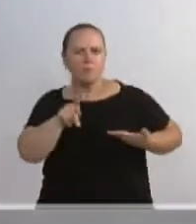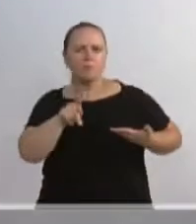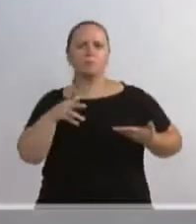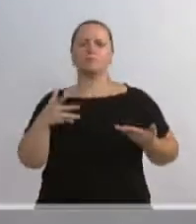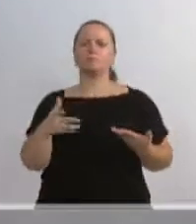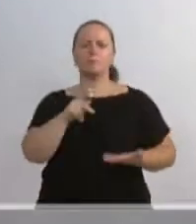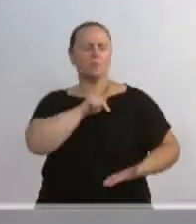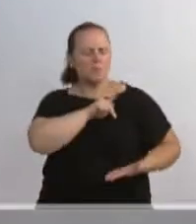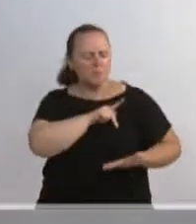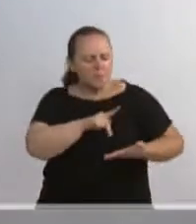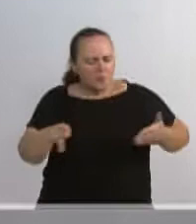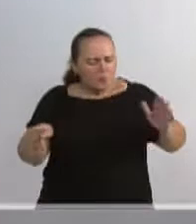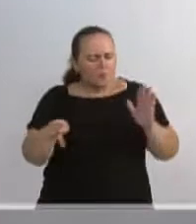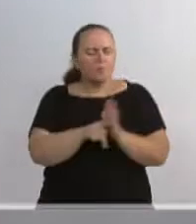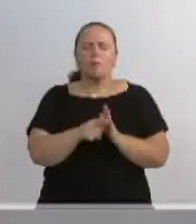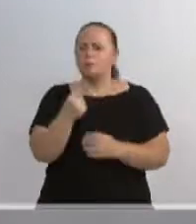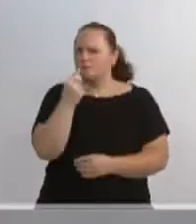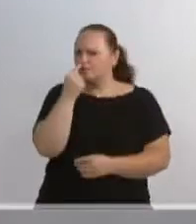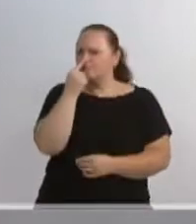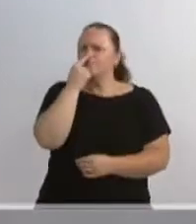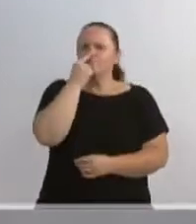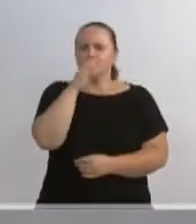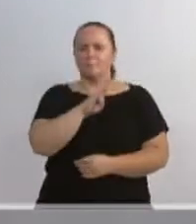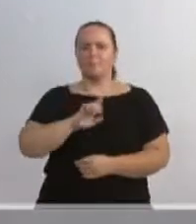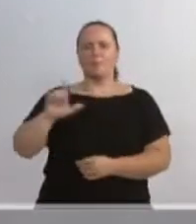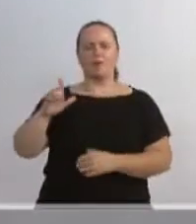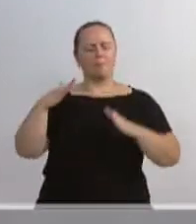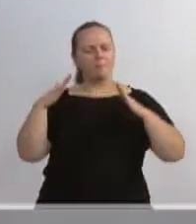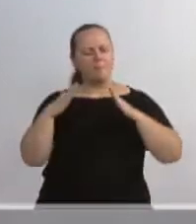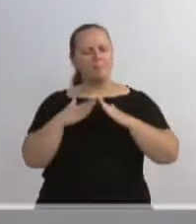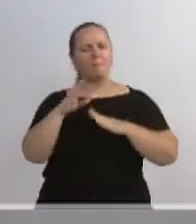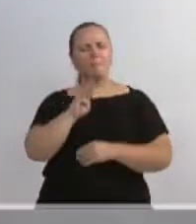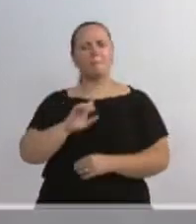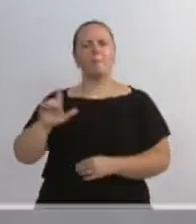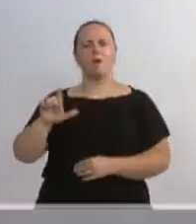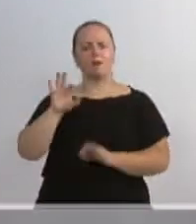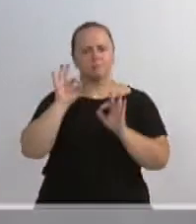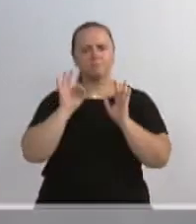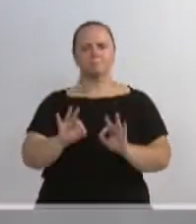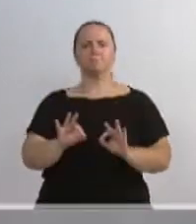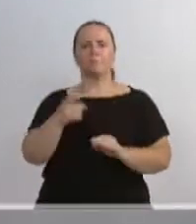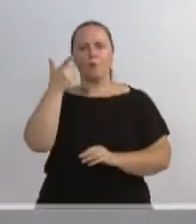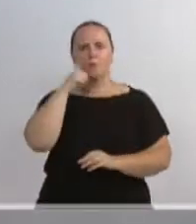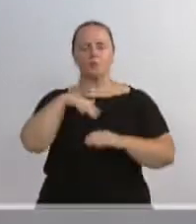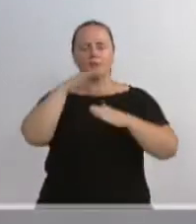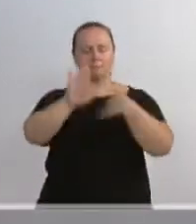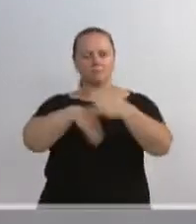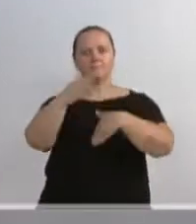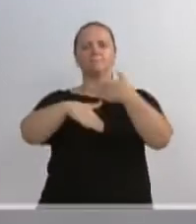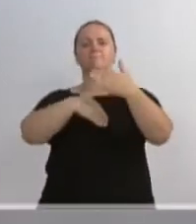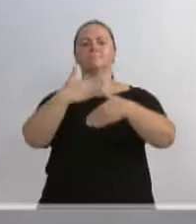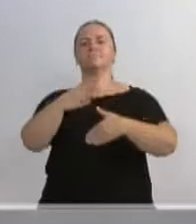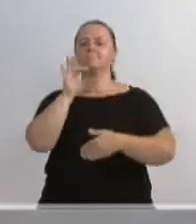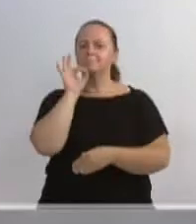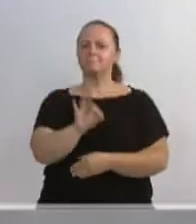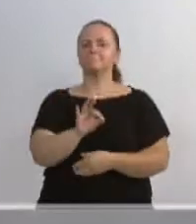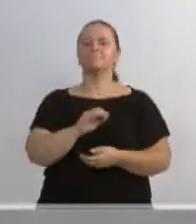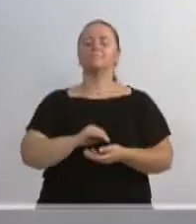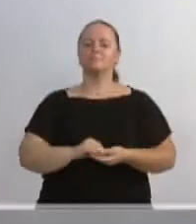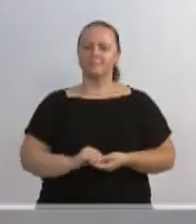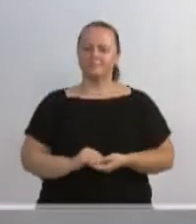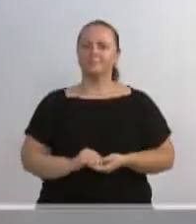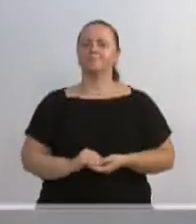figurativamente falando, mas que ame Blumenau, que more aqui em Blumenau. Aí a nossa cidade vai dar um salto de crescimento e